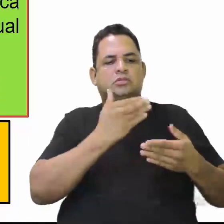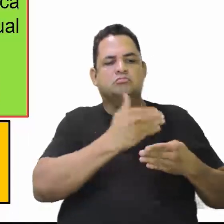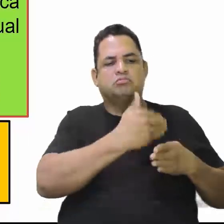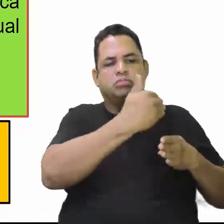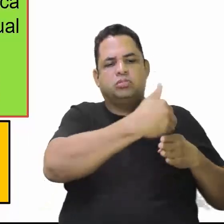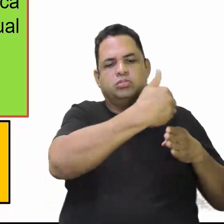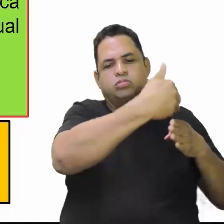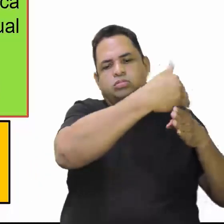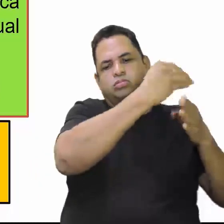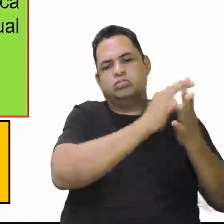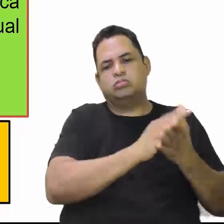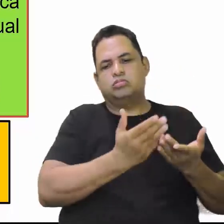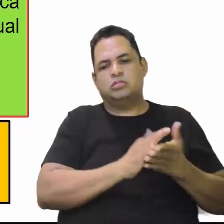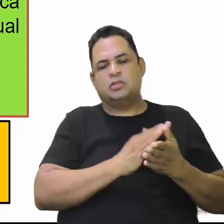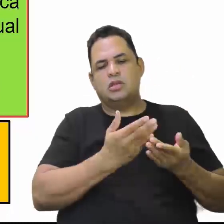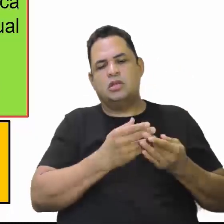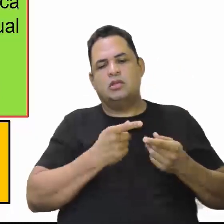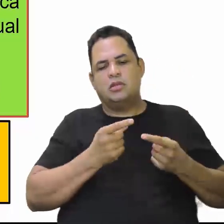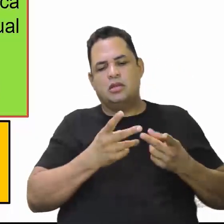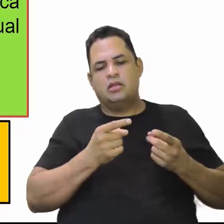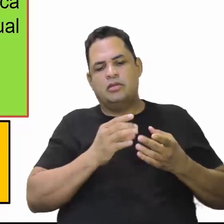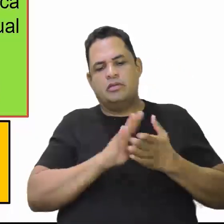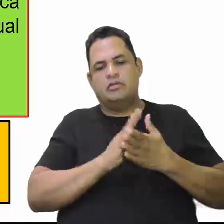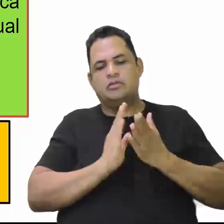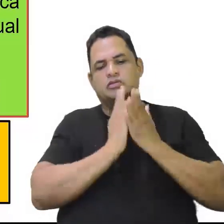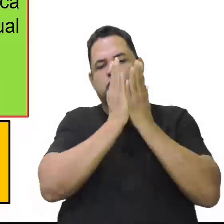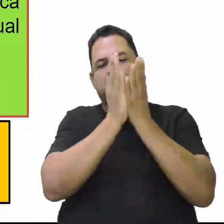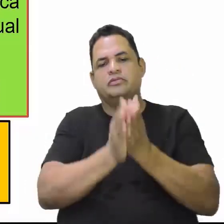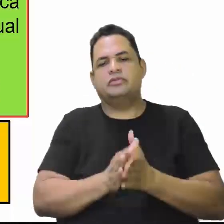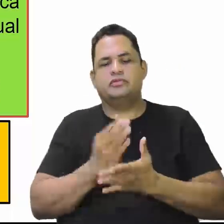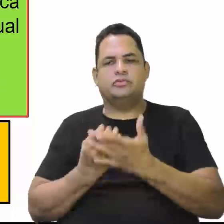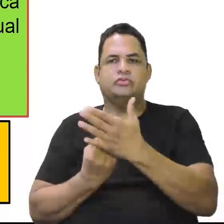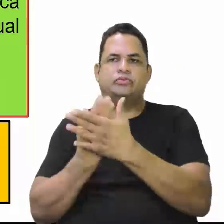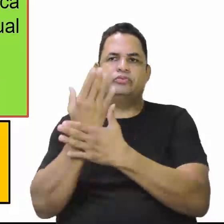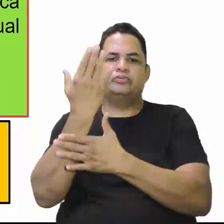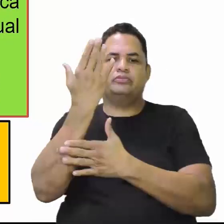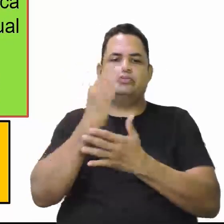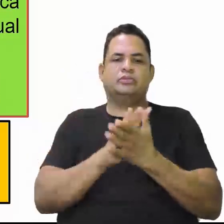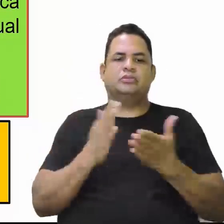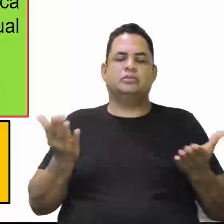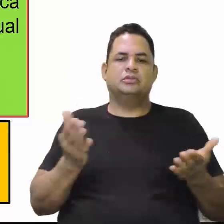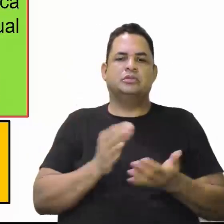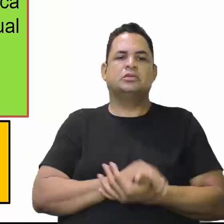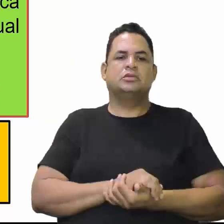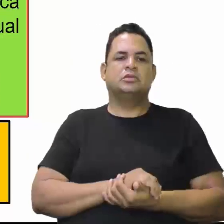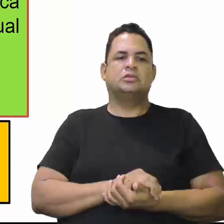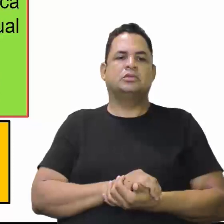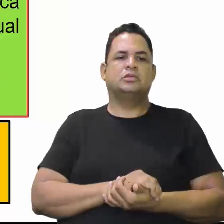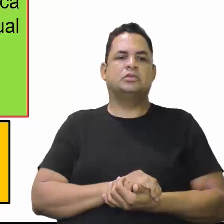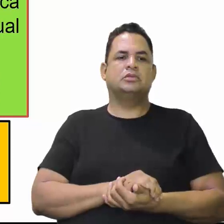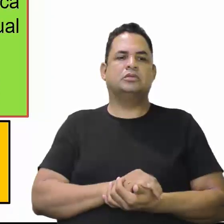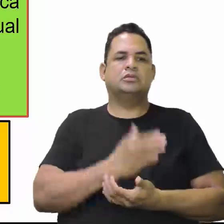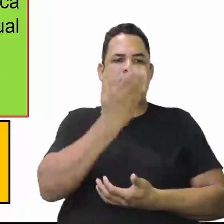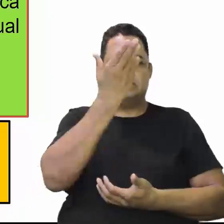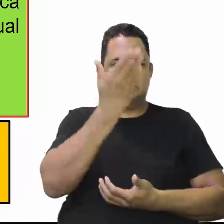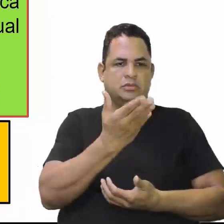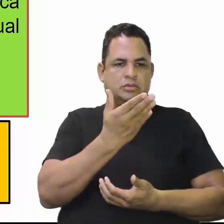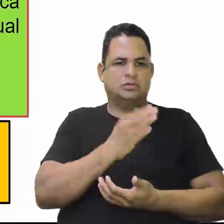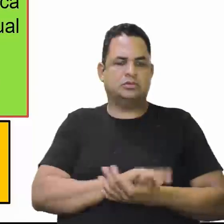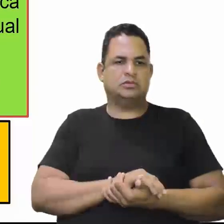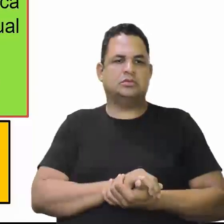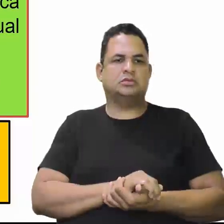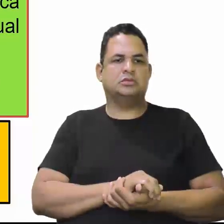vapores. Então, existe ainda a lenda do velho Pimentel. Mas eu, particularmente, eu fico com essa